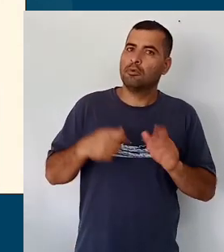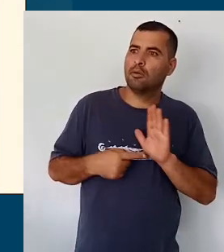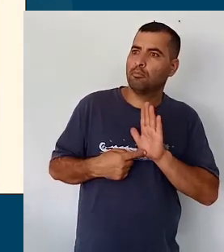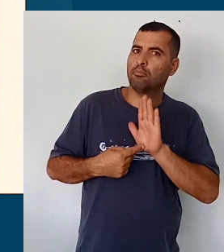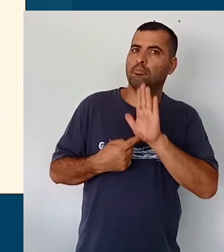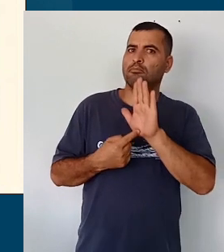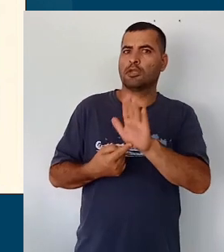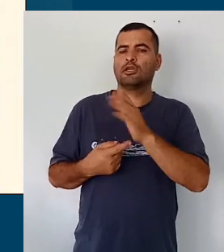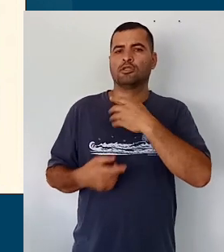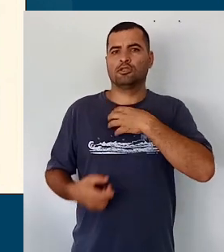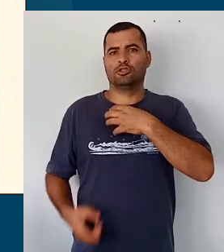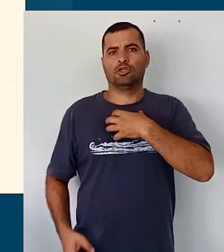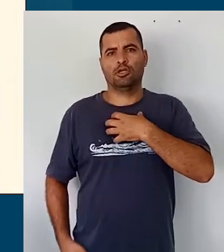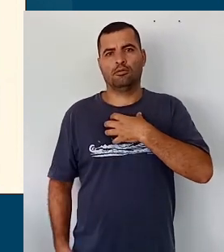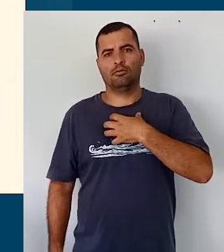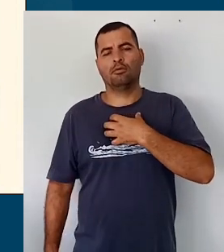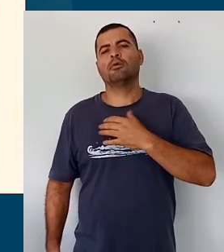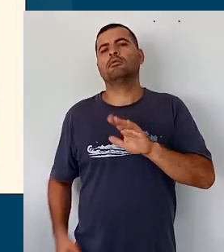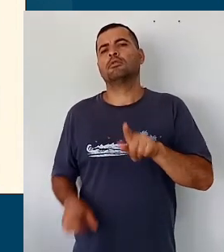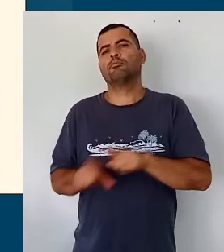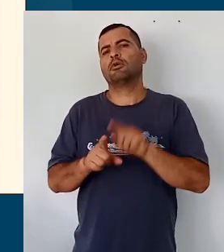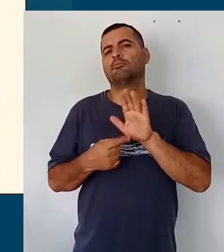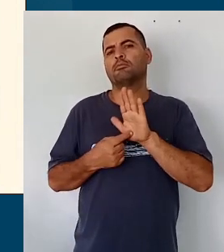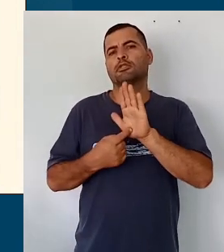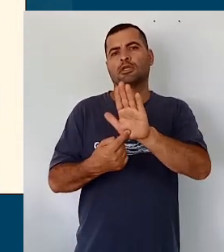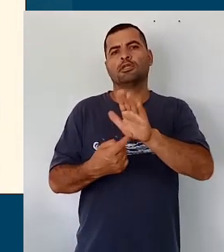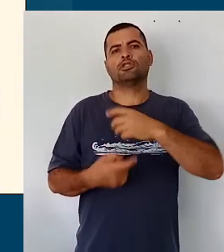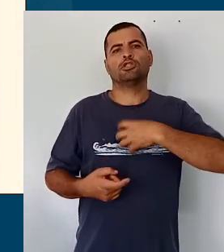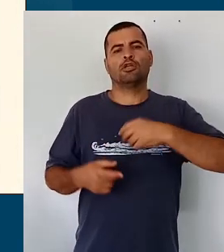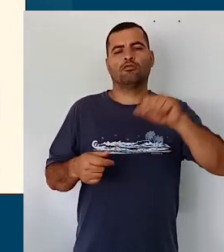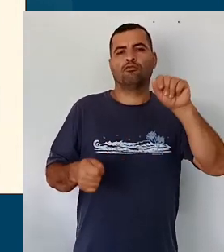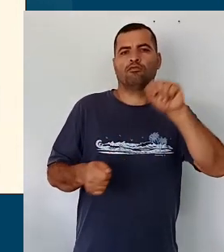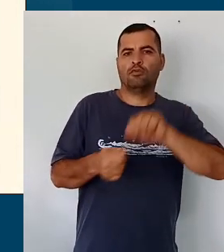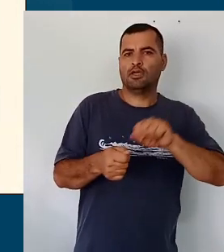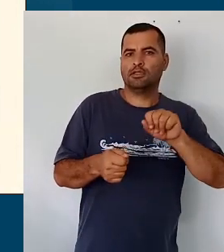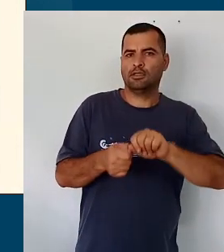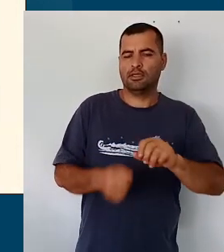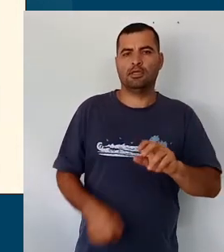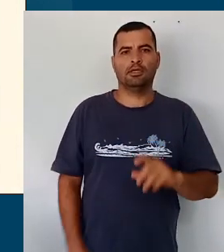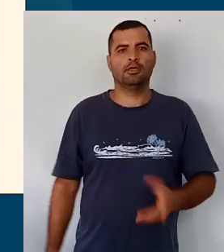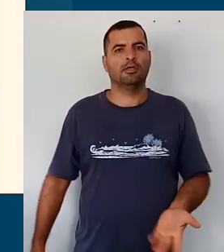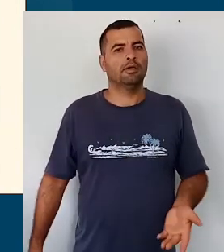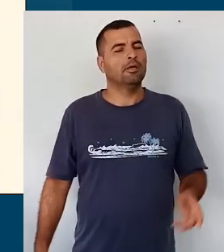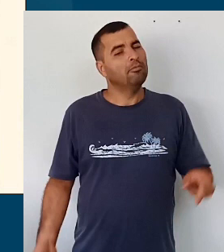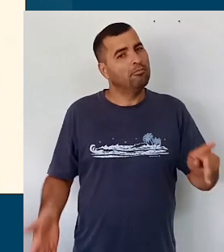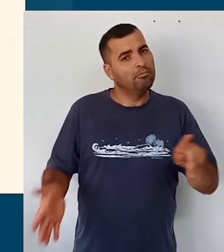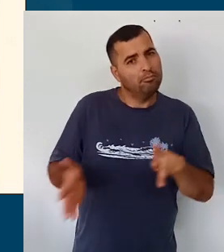apresentar concepções e apresentar modos de fazer que são